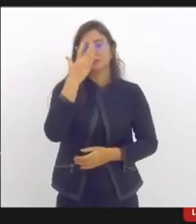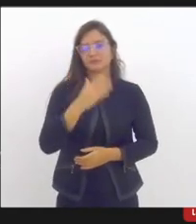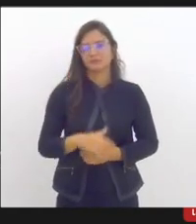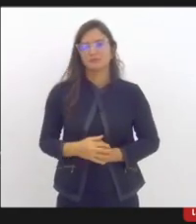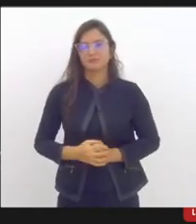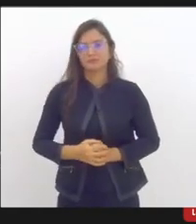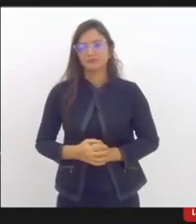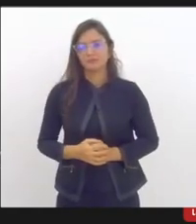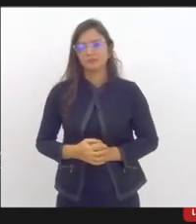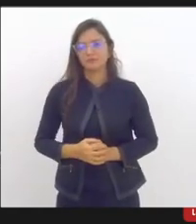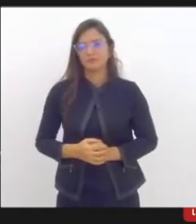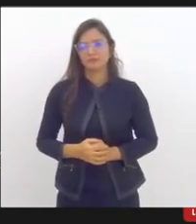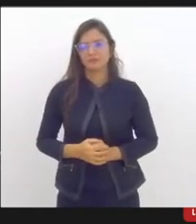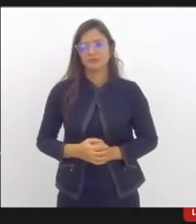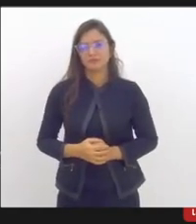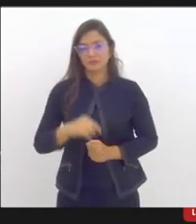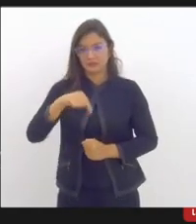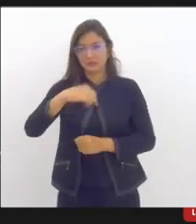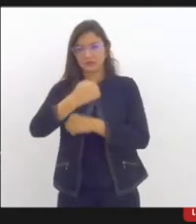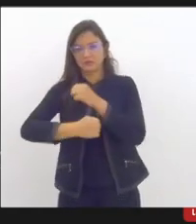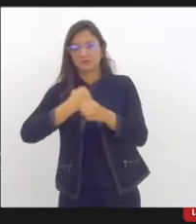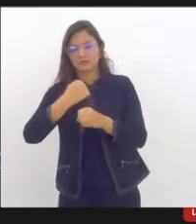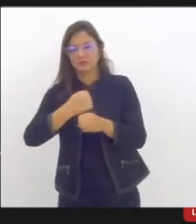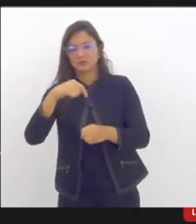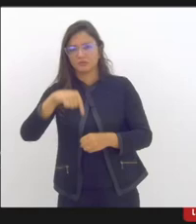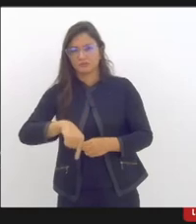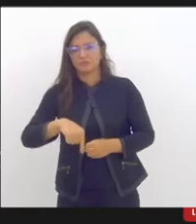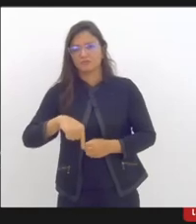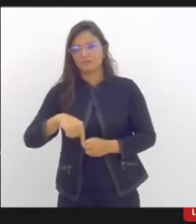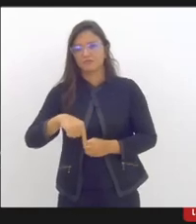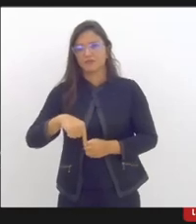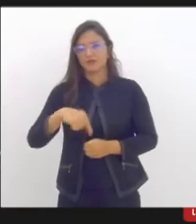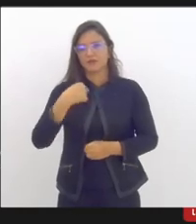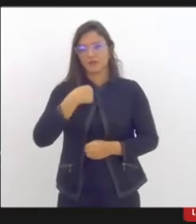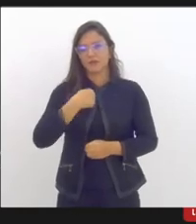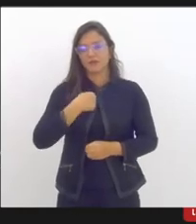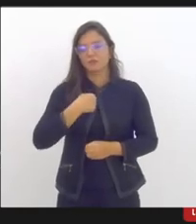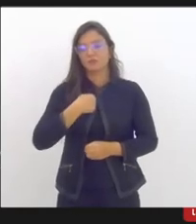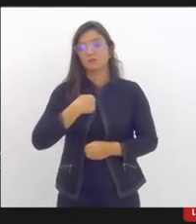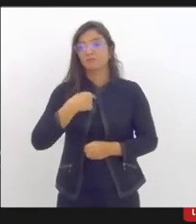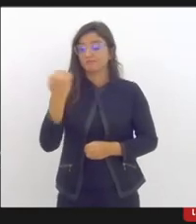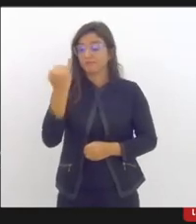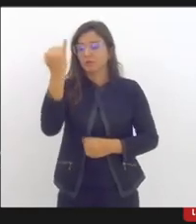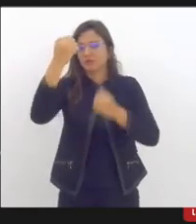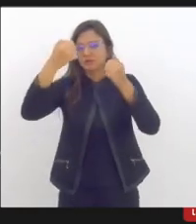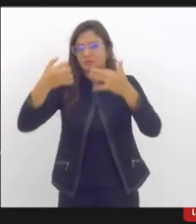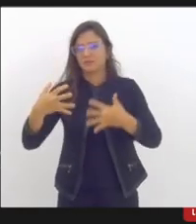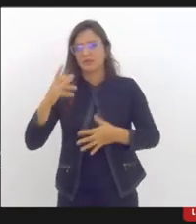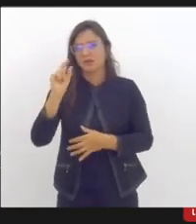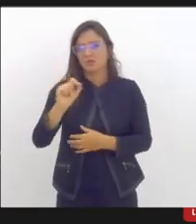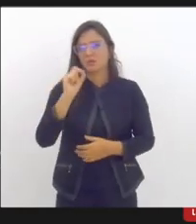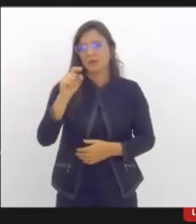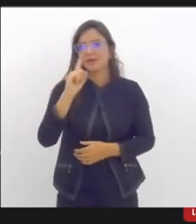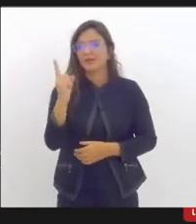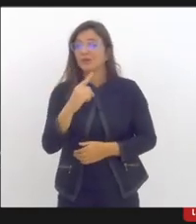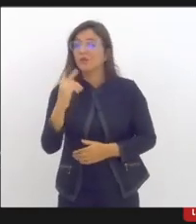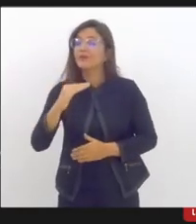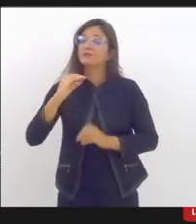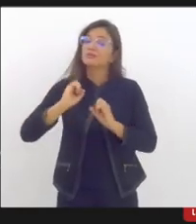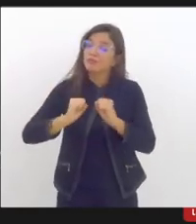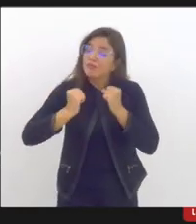nesse ano letivo, particularmente, né? Eu não posso deixar de salientar aqui todo o processo que vem sendo